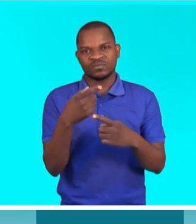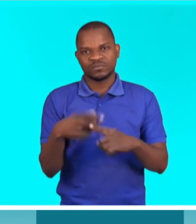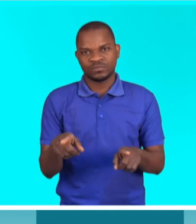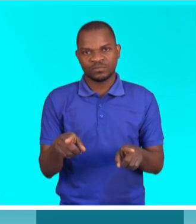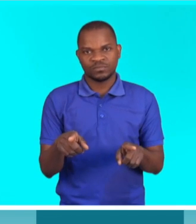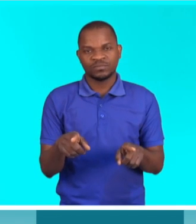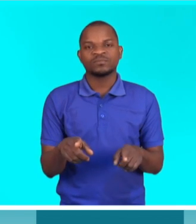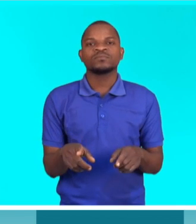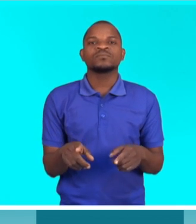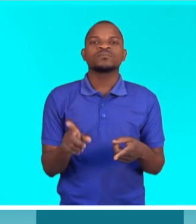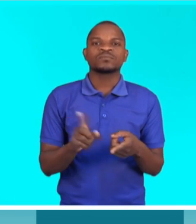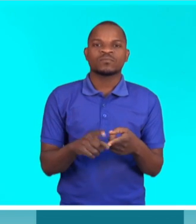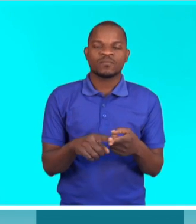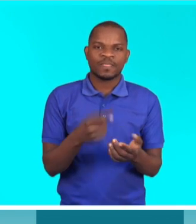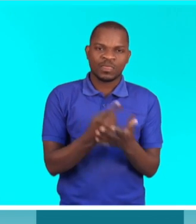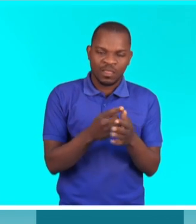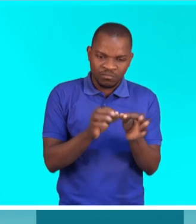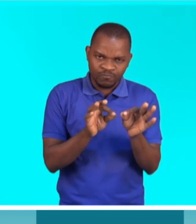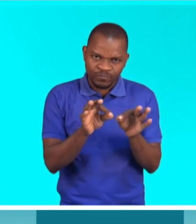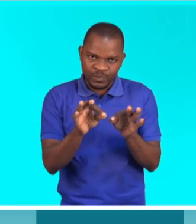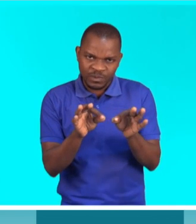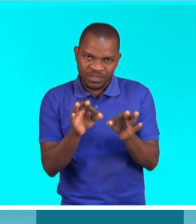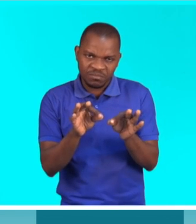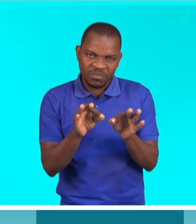tomate verde. Vou pôr assim.